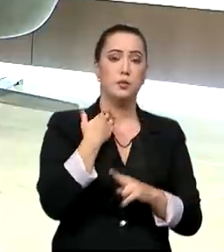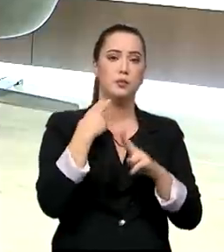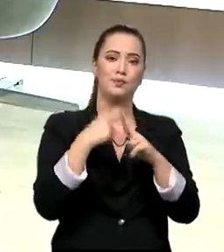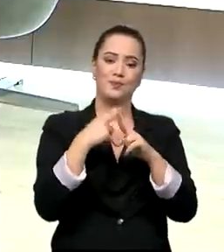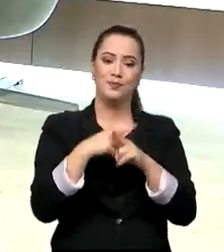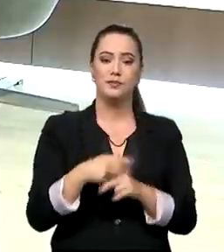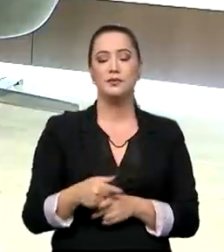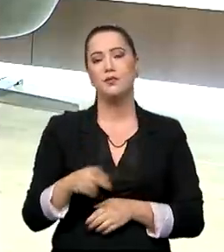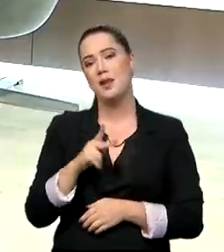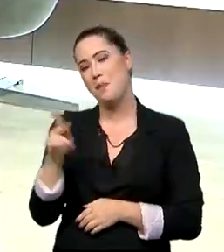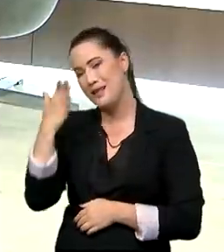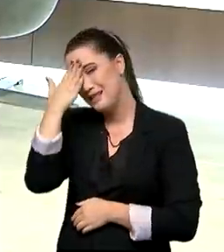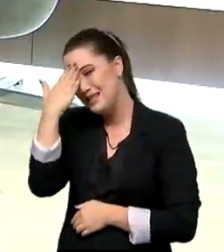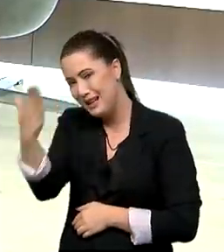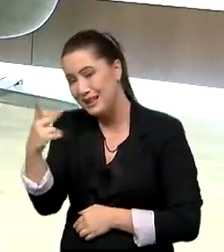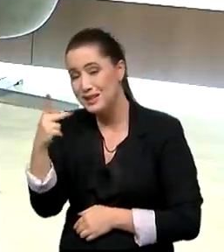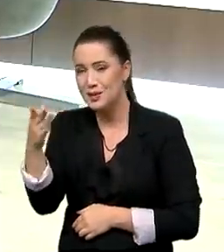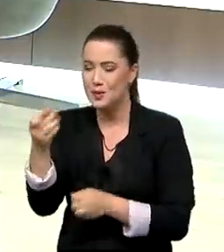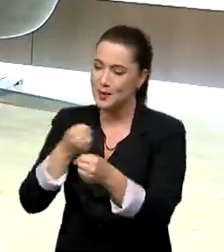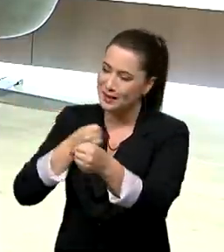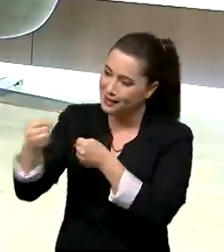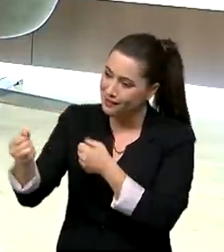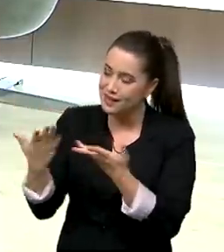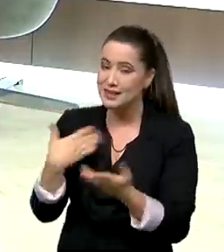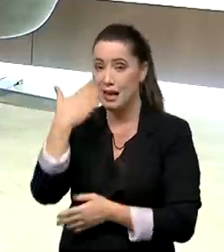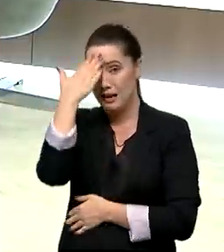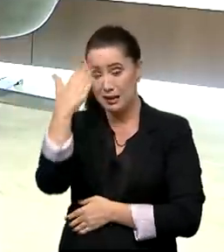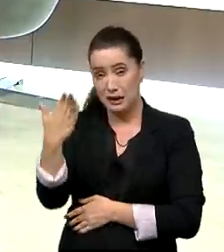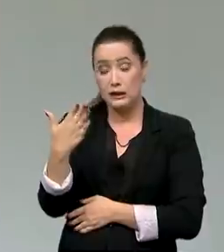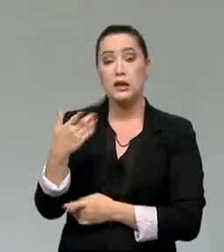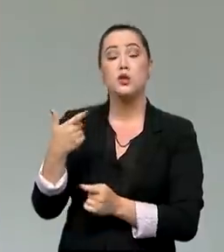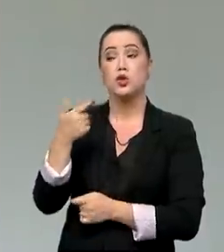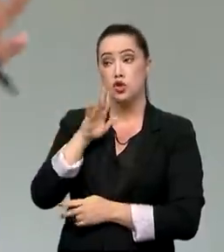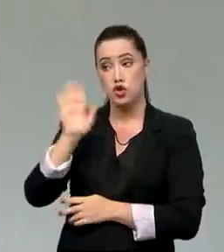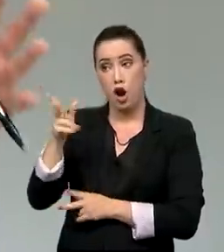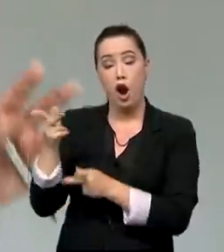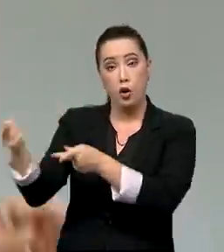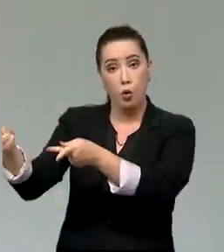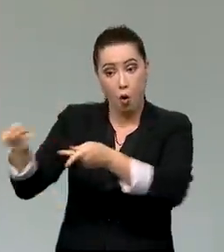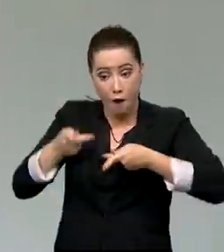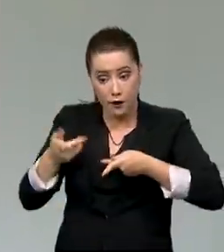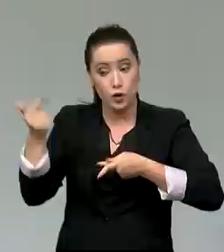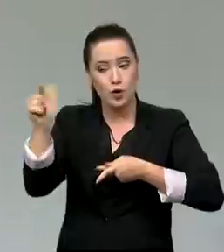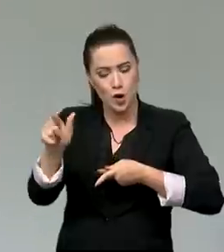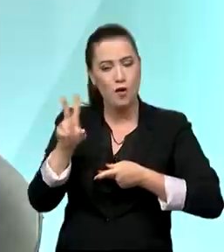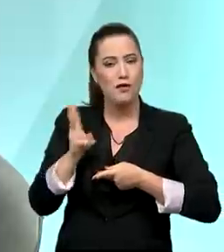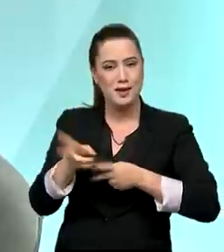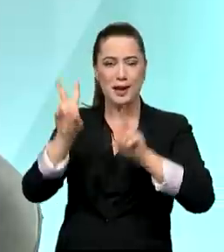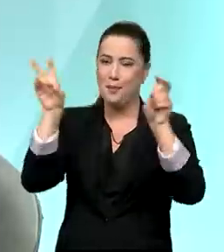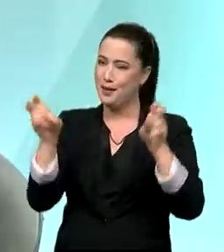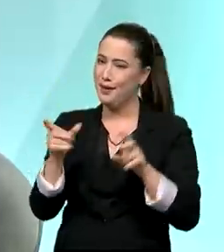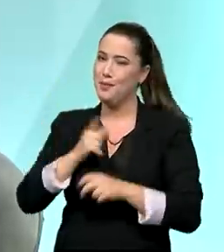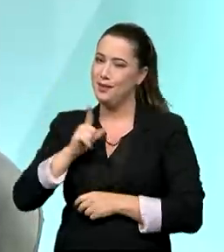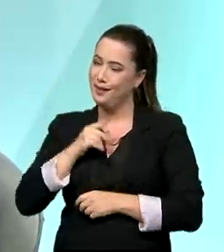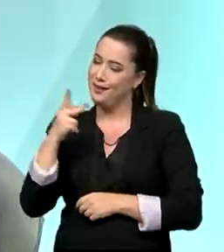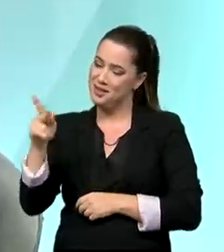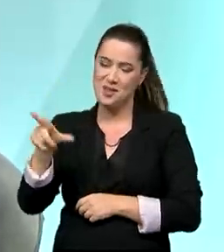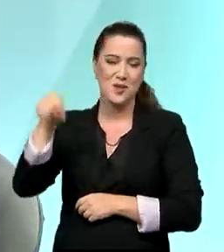Presidente, muito obrigado pela entrevista conosco aqui. Já deixo o convite para o senhor voltar. Sempre tem assunto, então, o senhor escolhe.